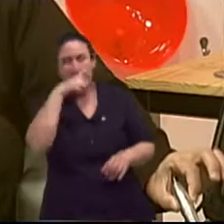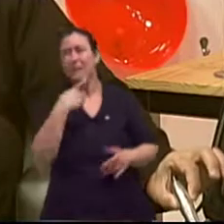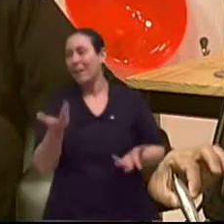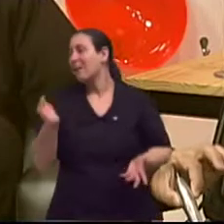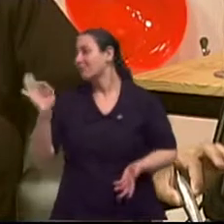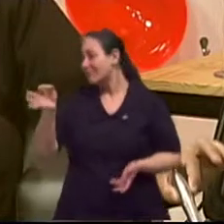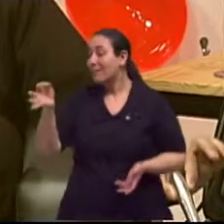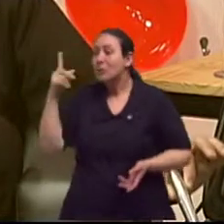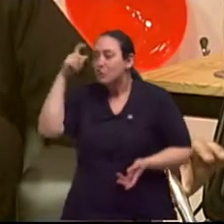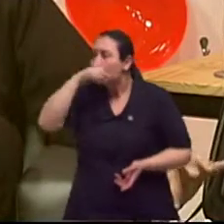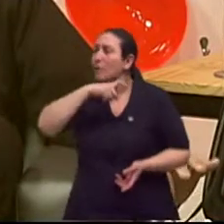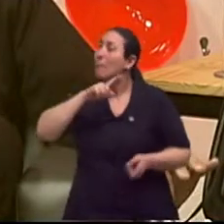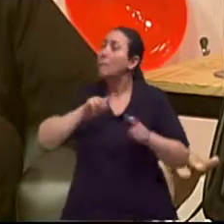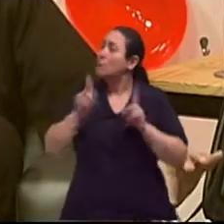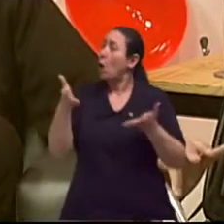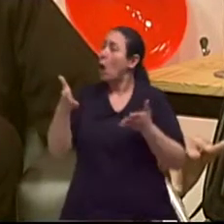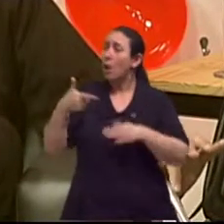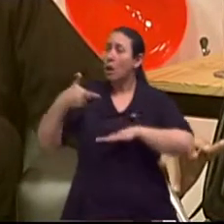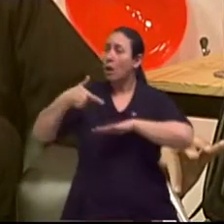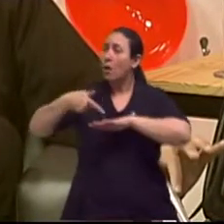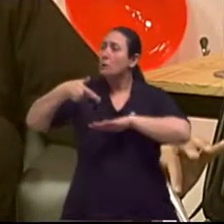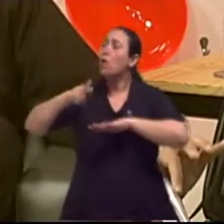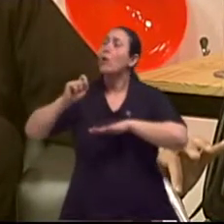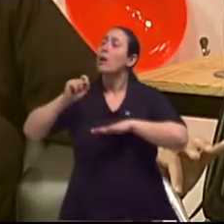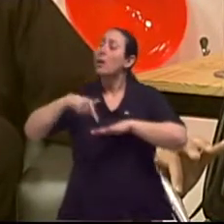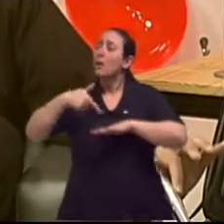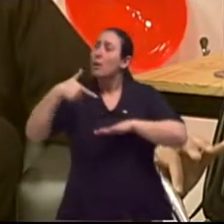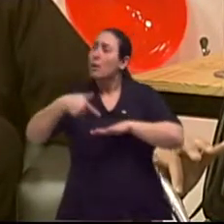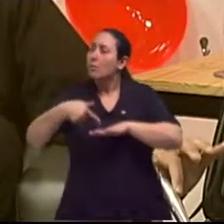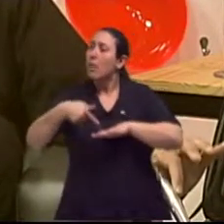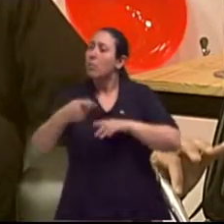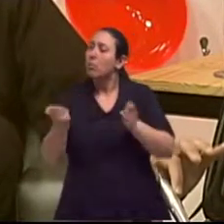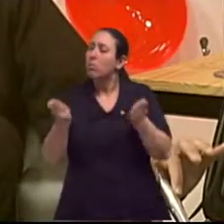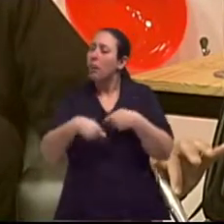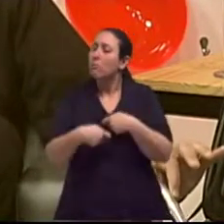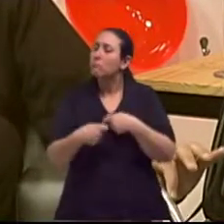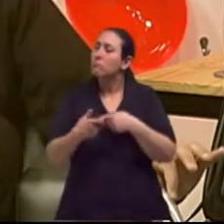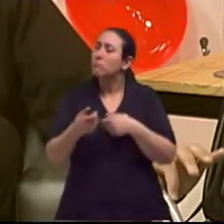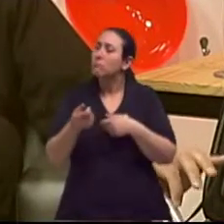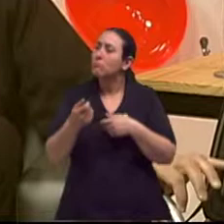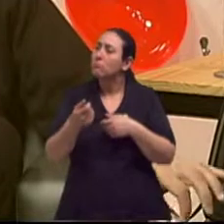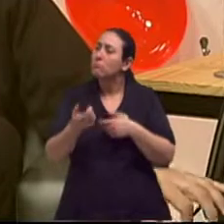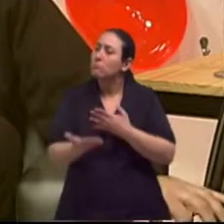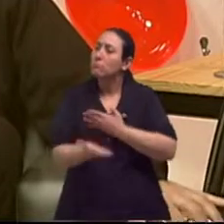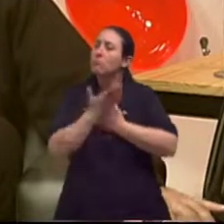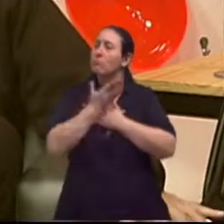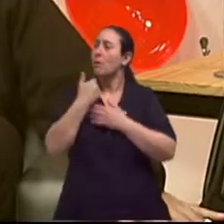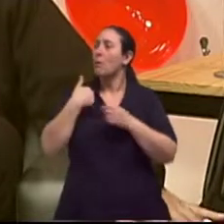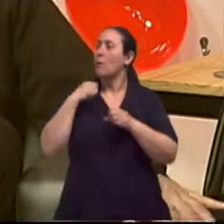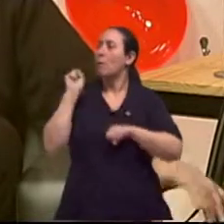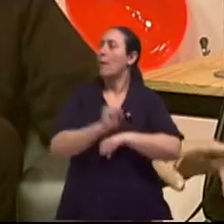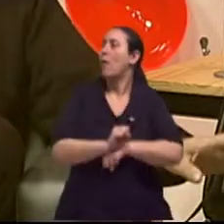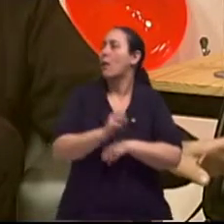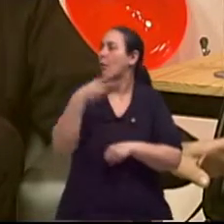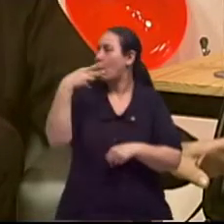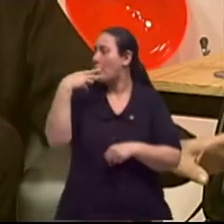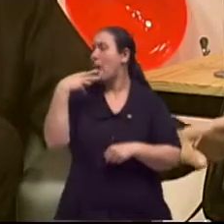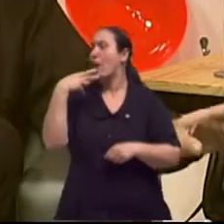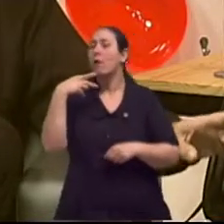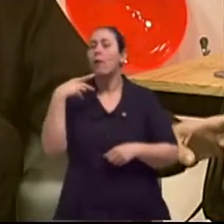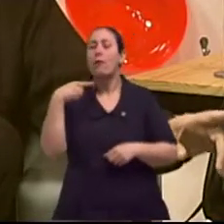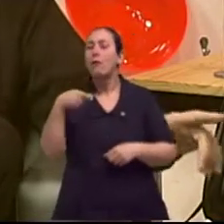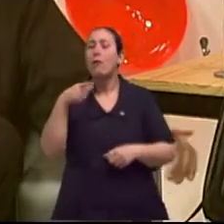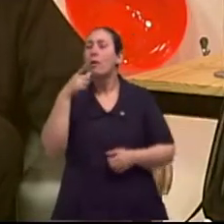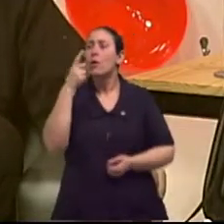E hoje a gente tem o laser que nos proporciona a possibilidade de parar de fumar com, no máximo,